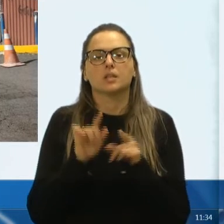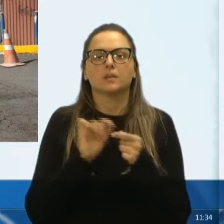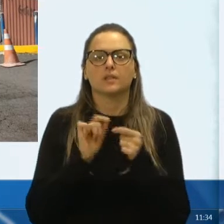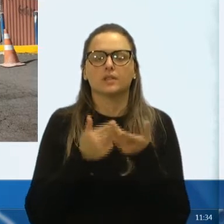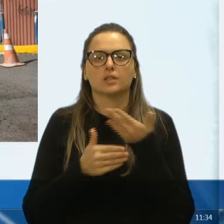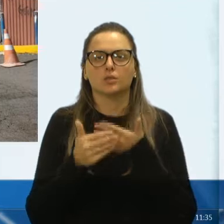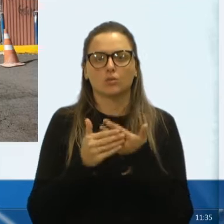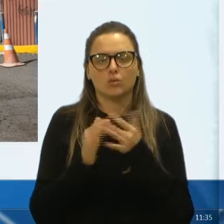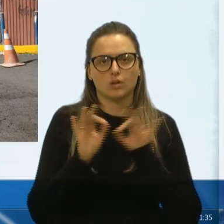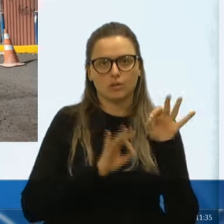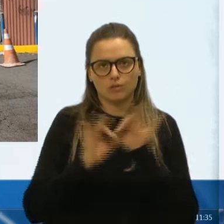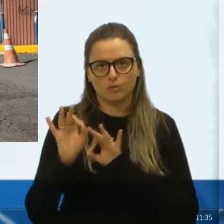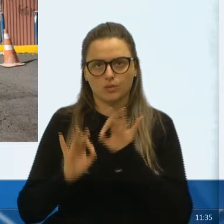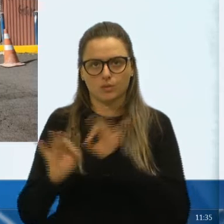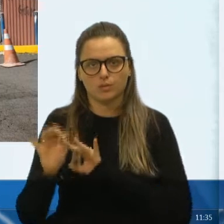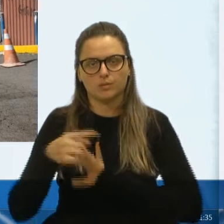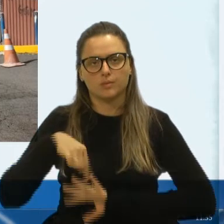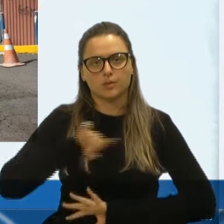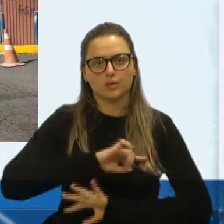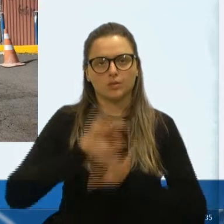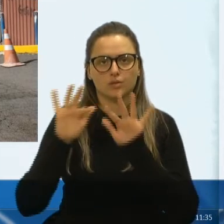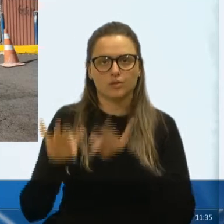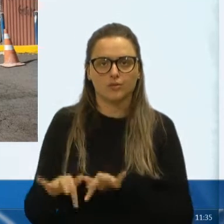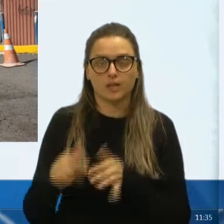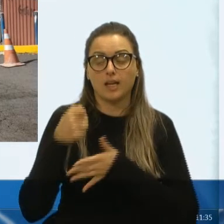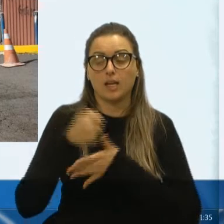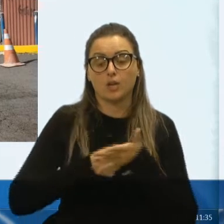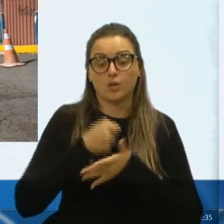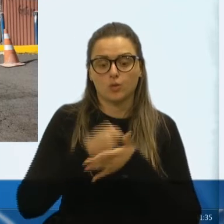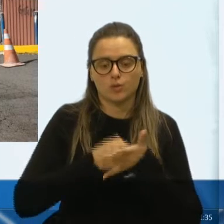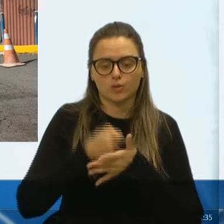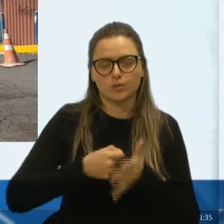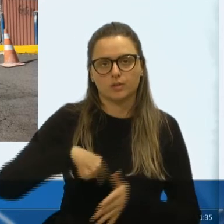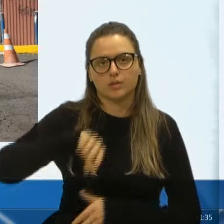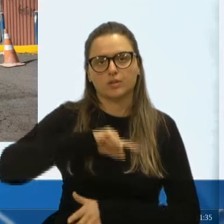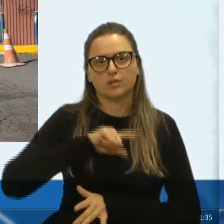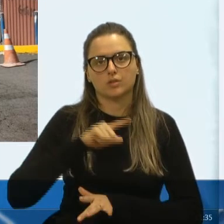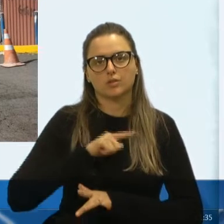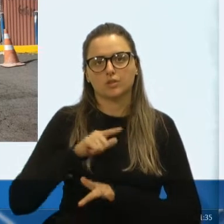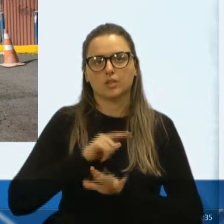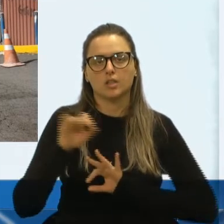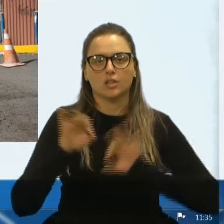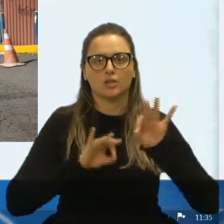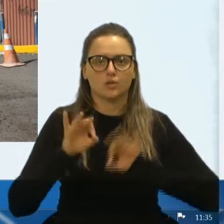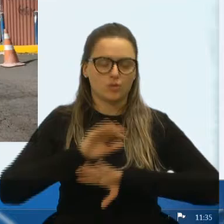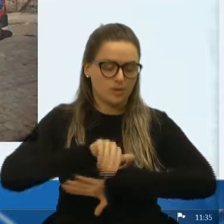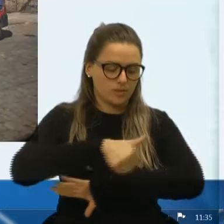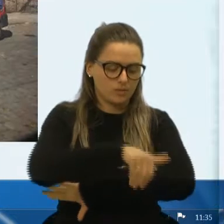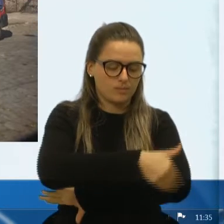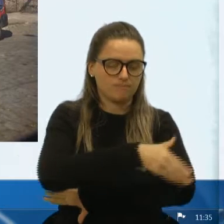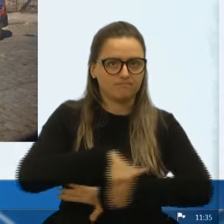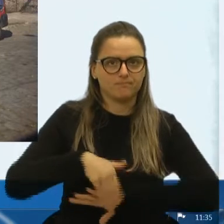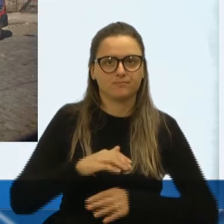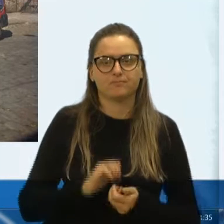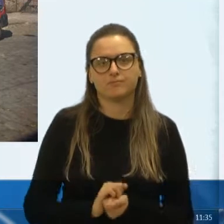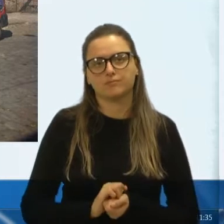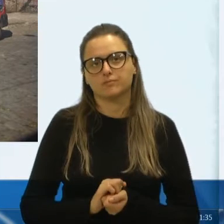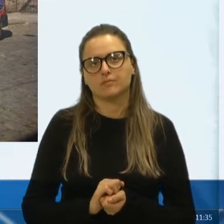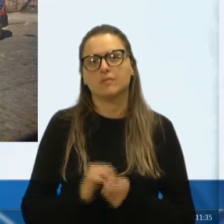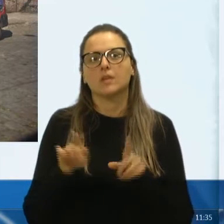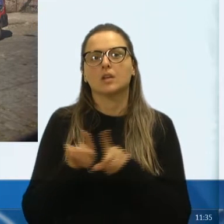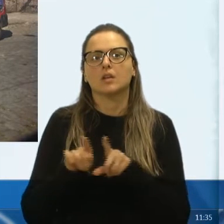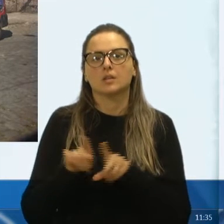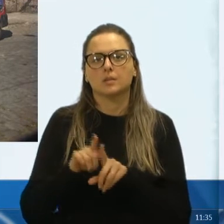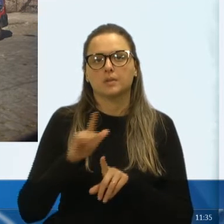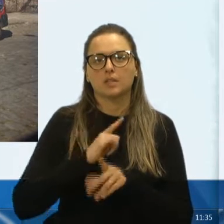para nós encerrar essa briga, essa luta que nós tínhamos aí de operação tapa-buraco nessa rua. Então, também, temos